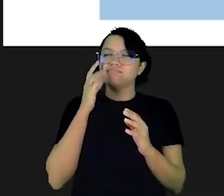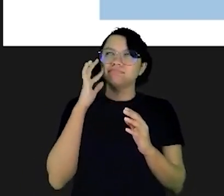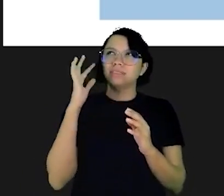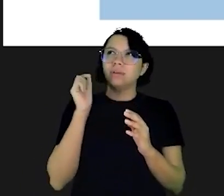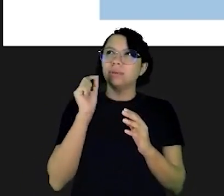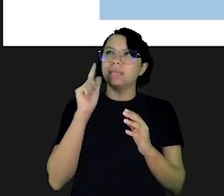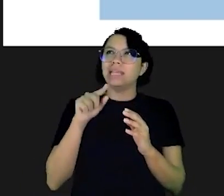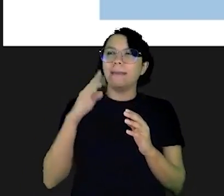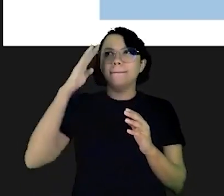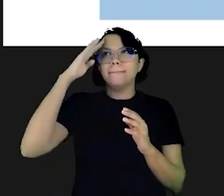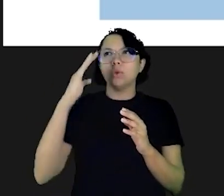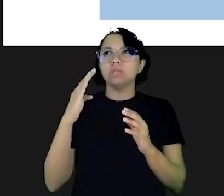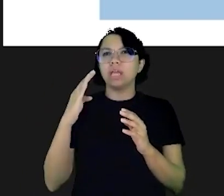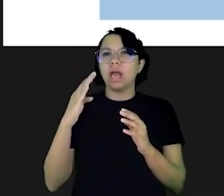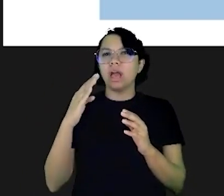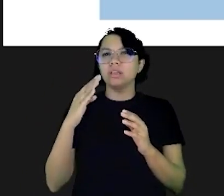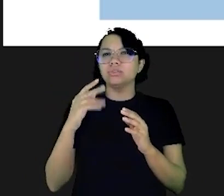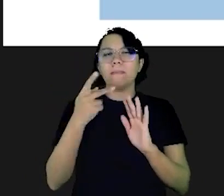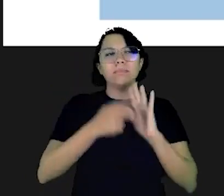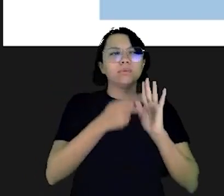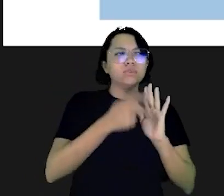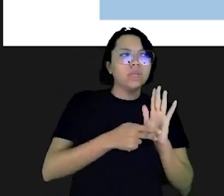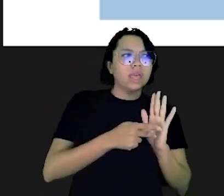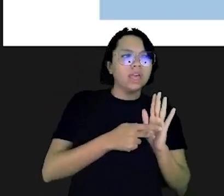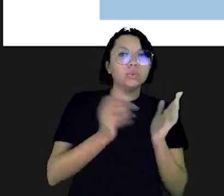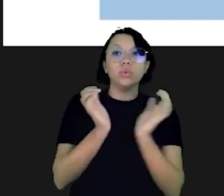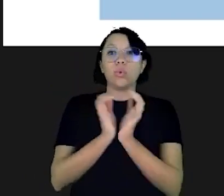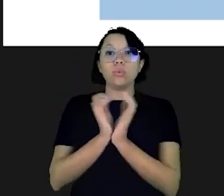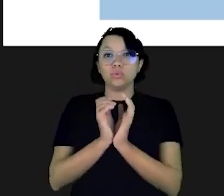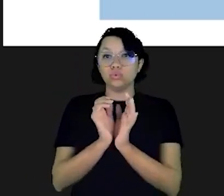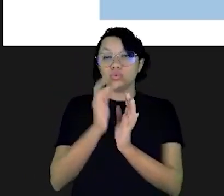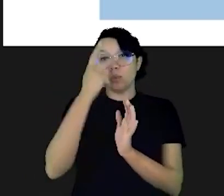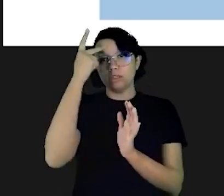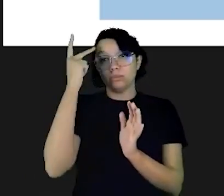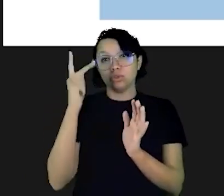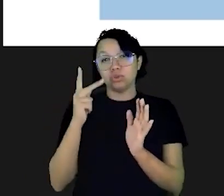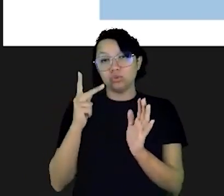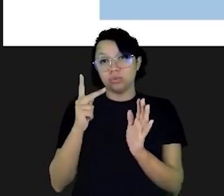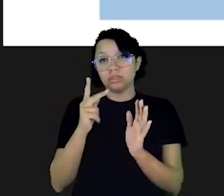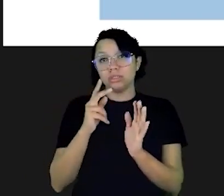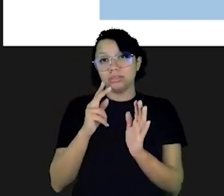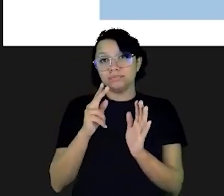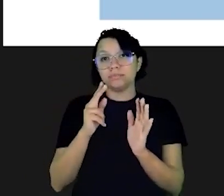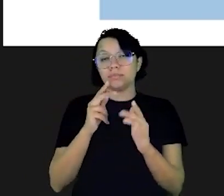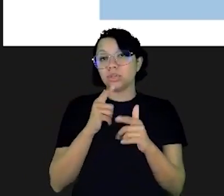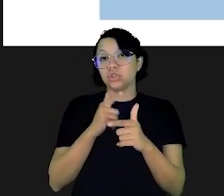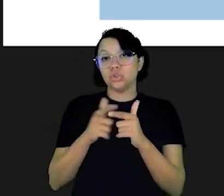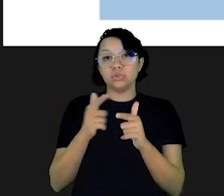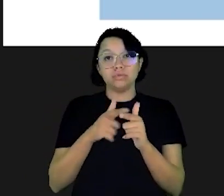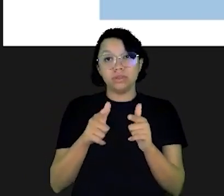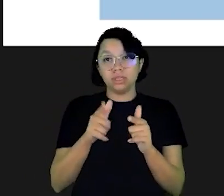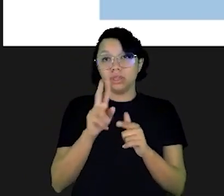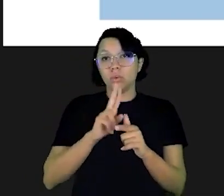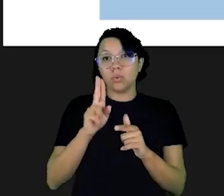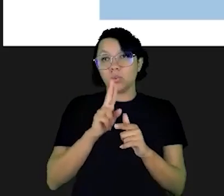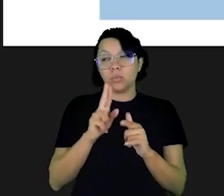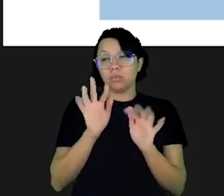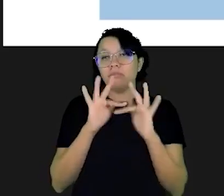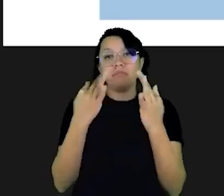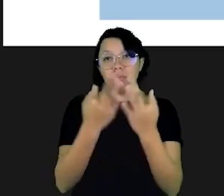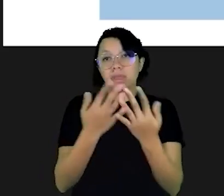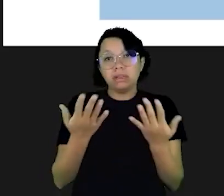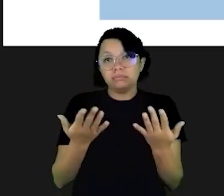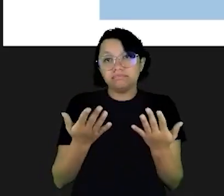defina as suas prioridades e os seus projetos em conjunto com aquelas pessoas que compartilham a sua renda,